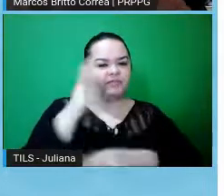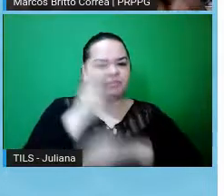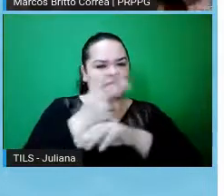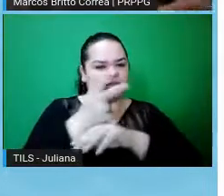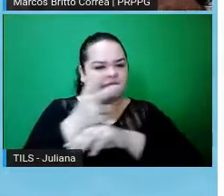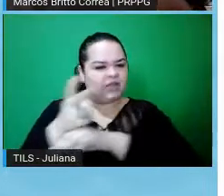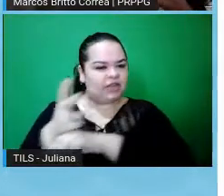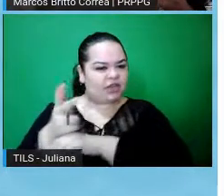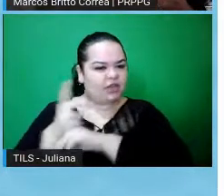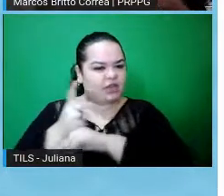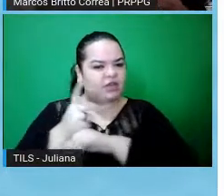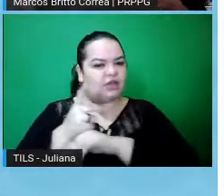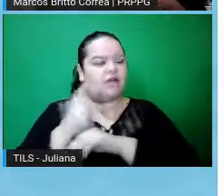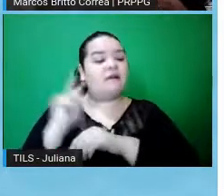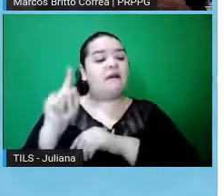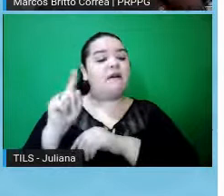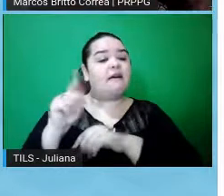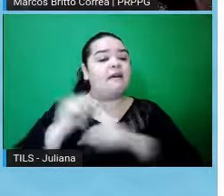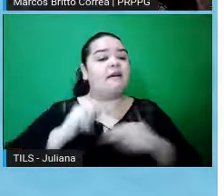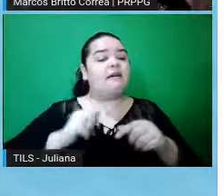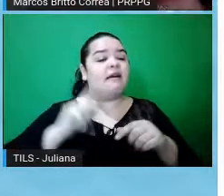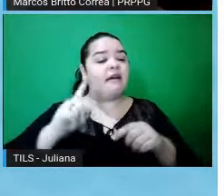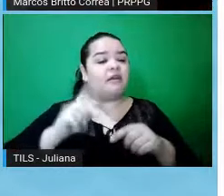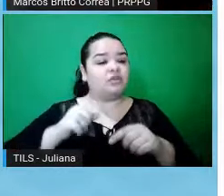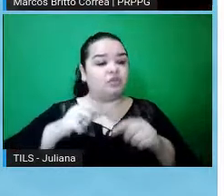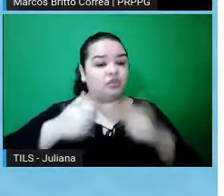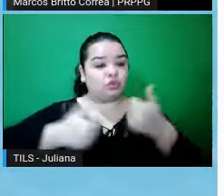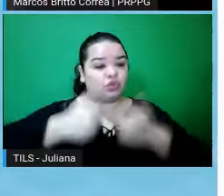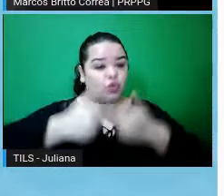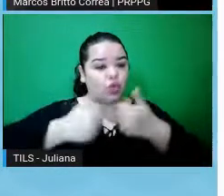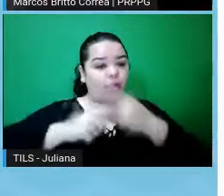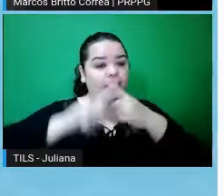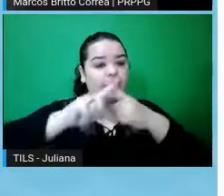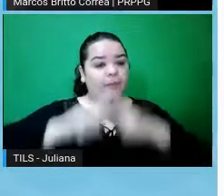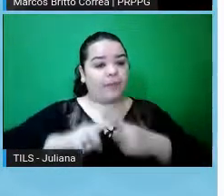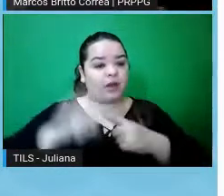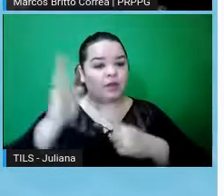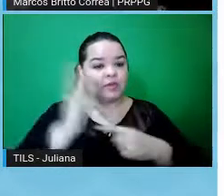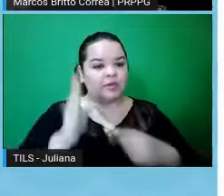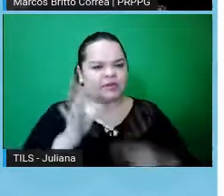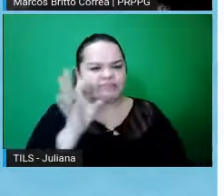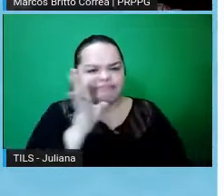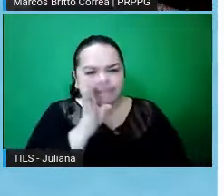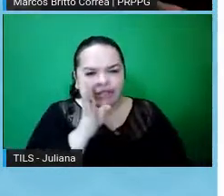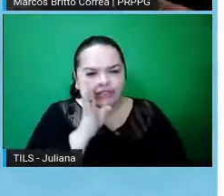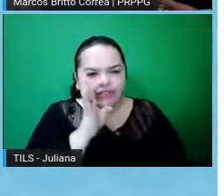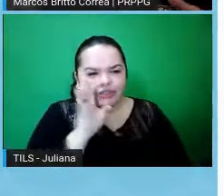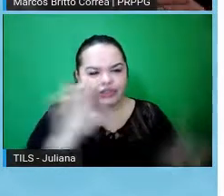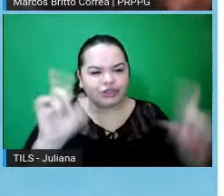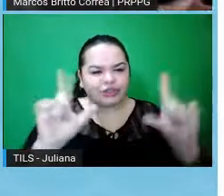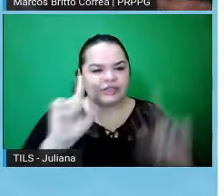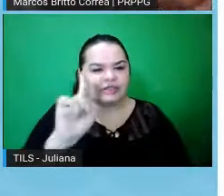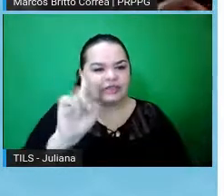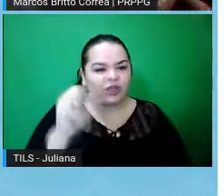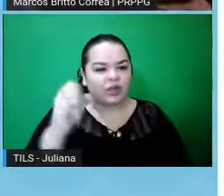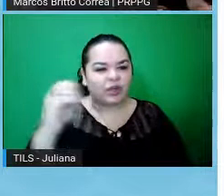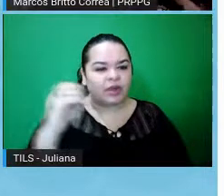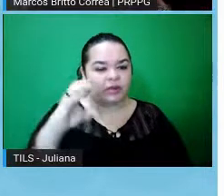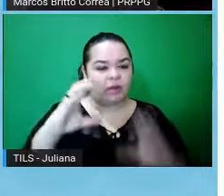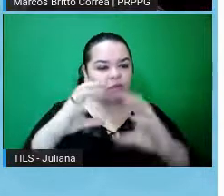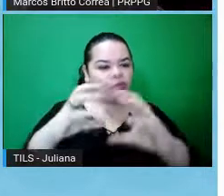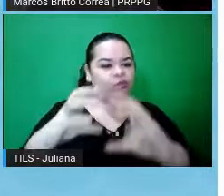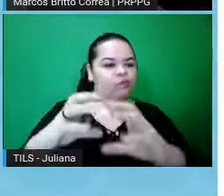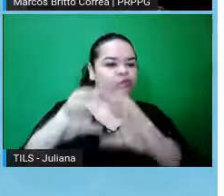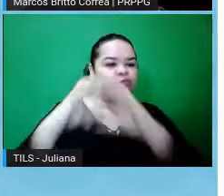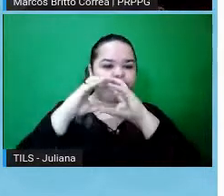jogos do Campeonato Brasileiro, tá, eles viram mais de 180 jogos de futebol para ver todos os incidentes que envolviam a região